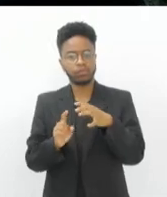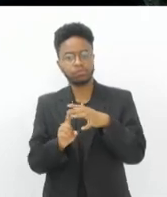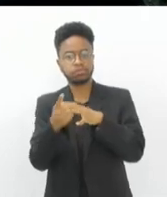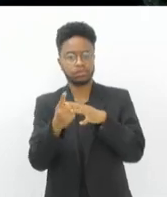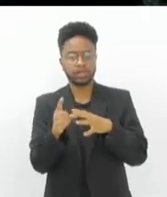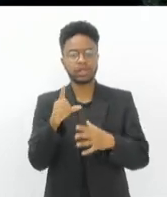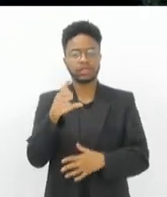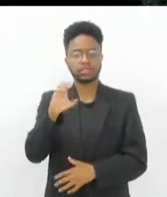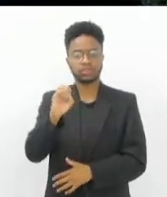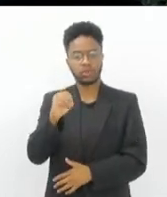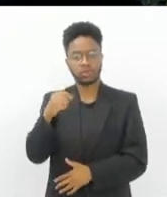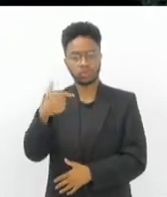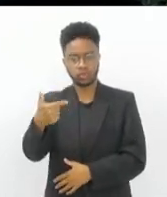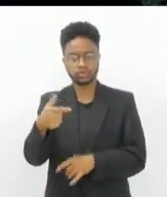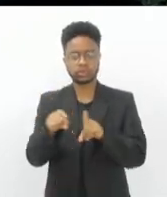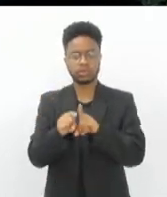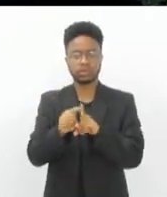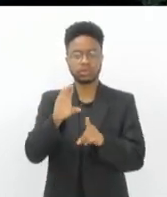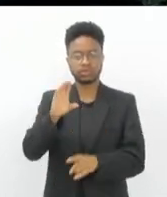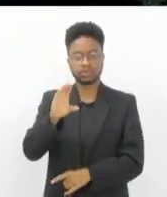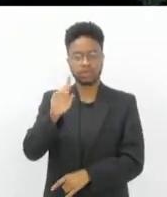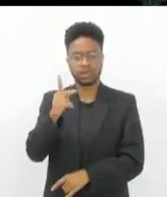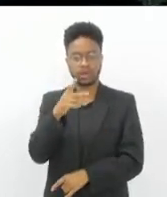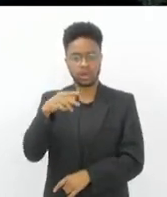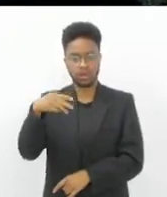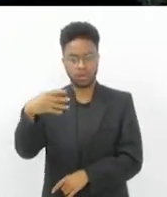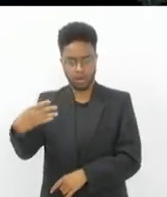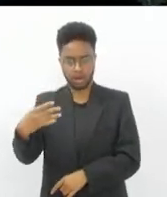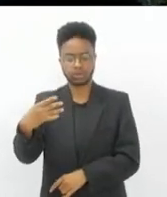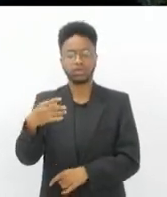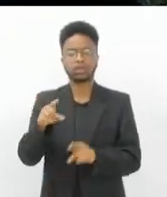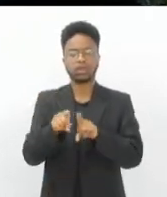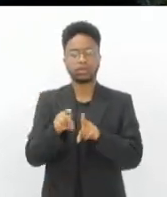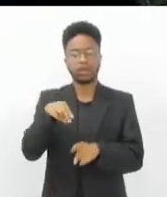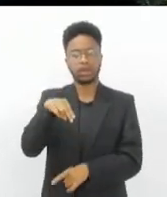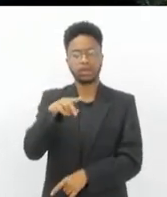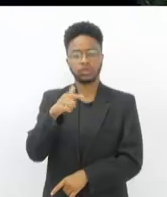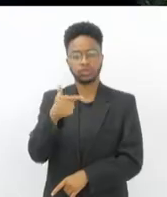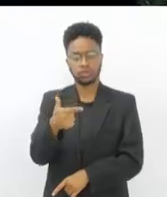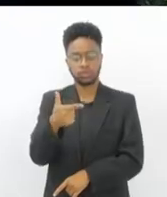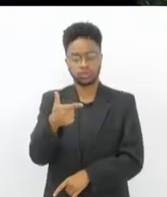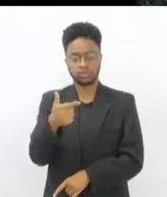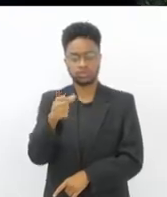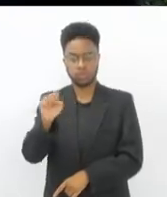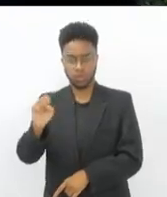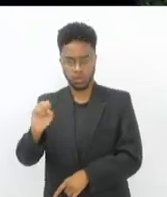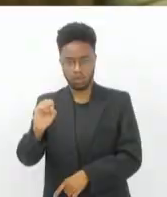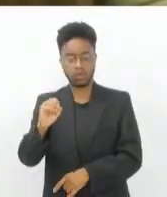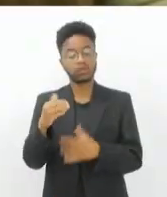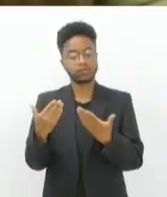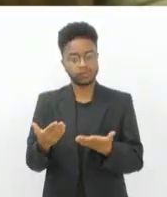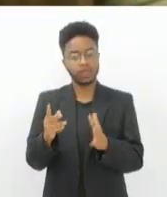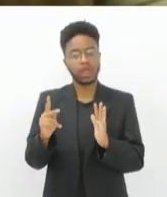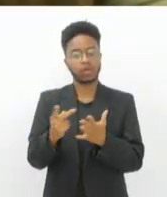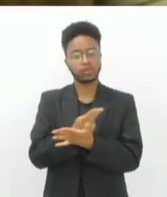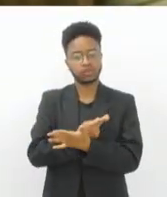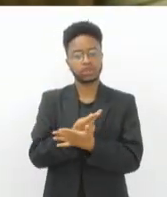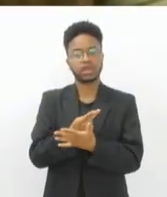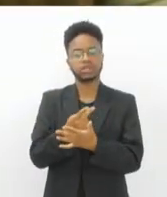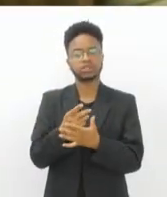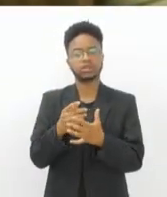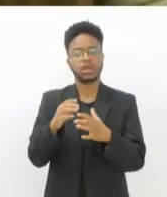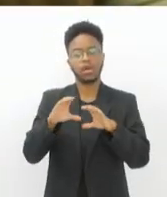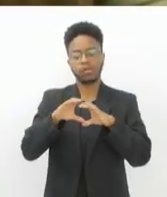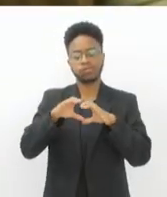e o CH4, que é o metano, e o N2O. Então, esses poluentes vão intensificar o efeito estufa. Tem diversos estudos que